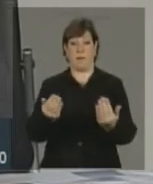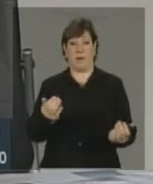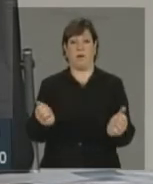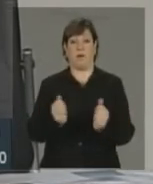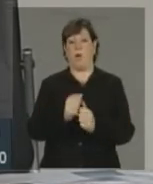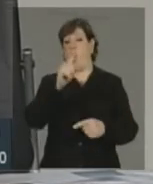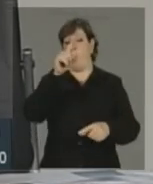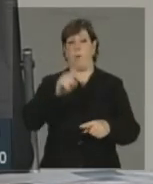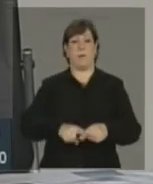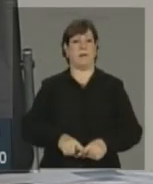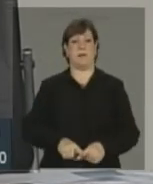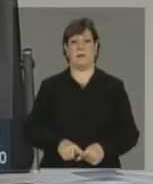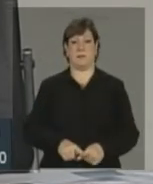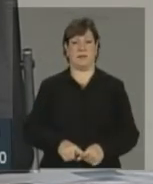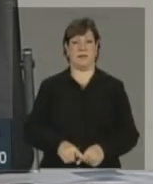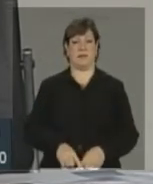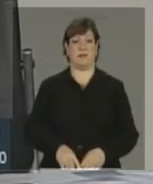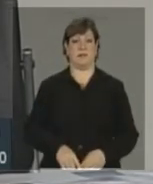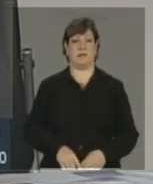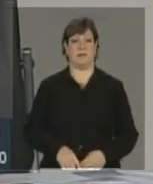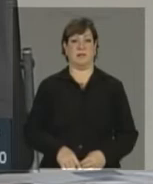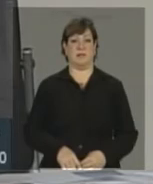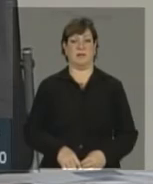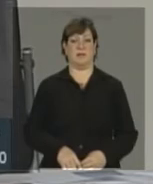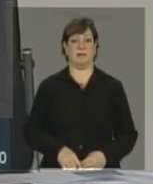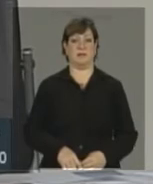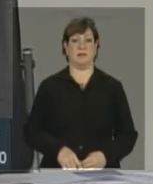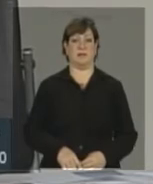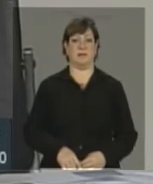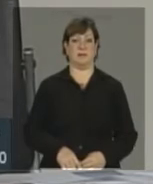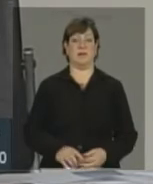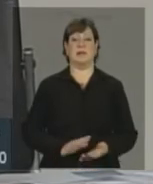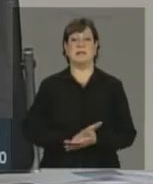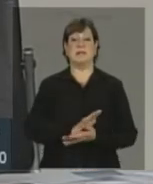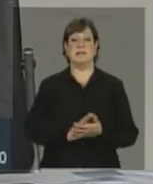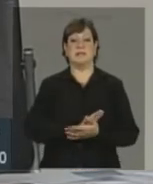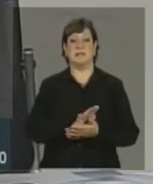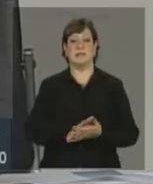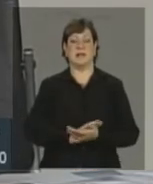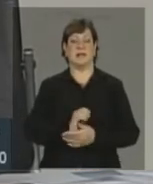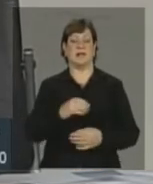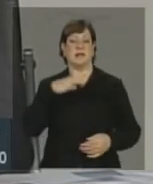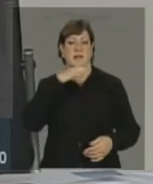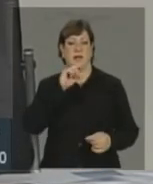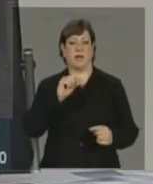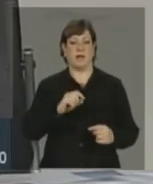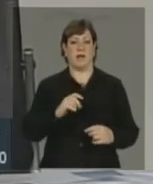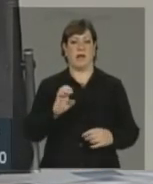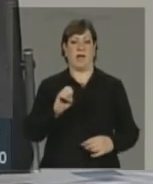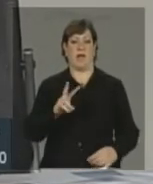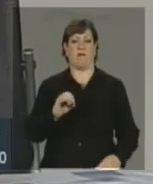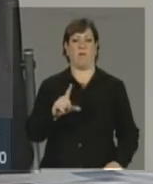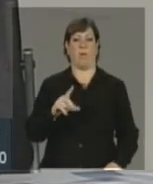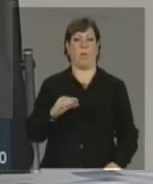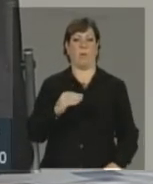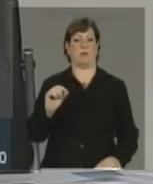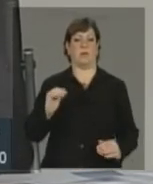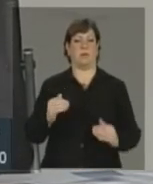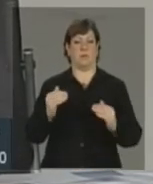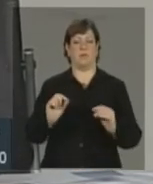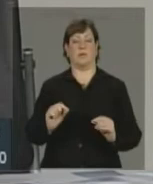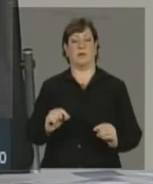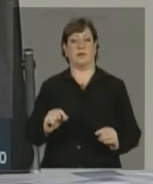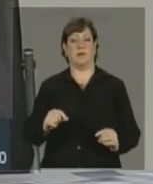completamente sem considerar a evolução de série, e dizer, não, mas se nesse mês não tivesse